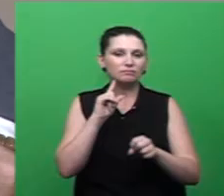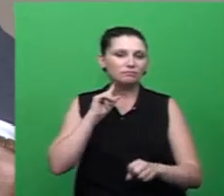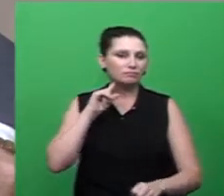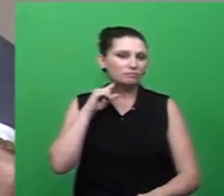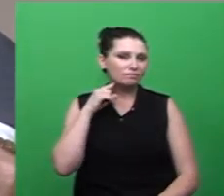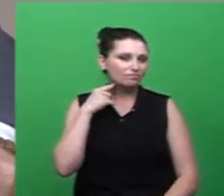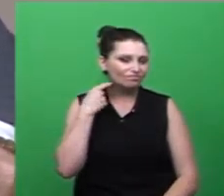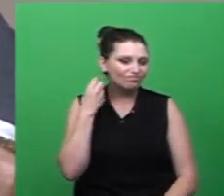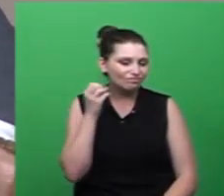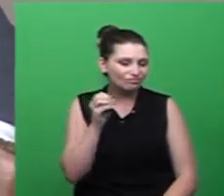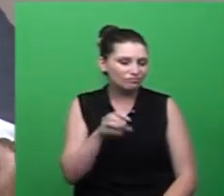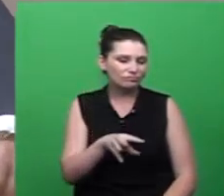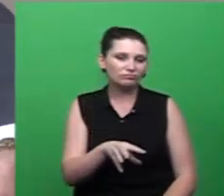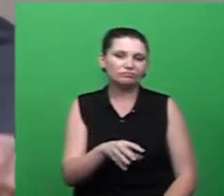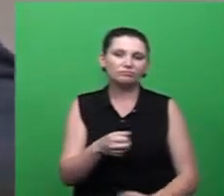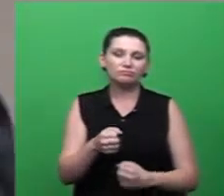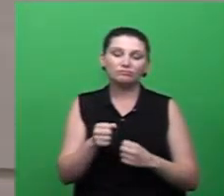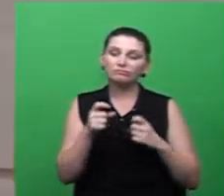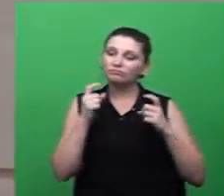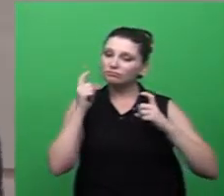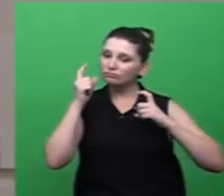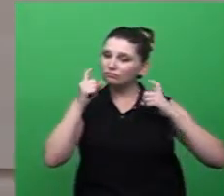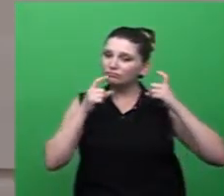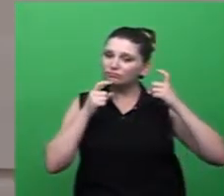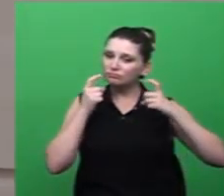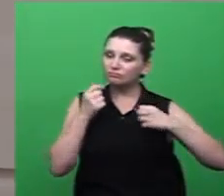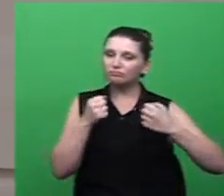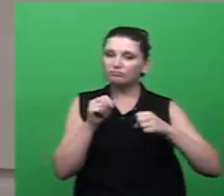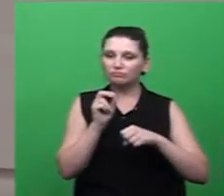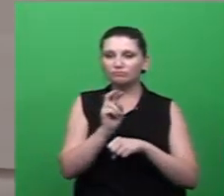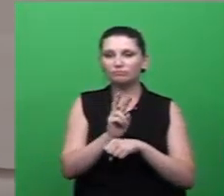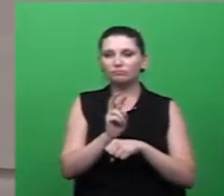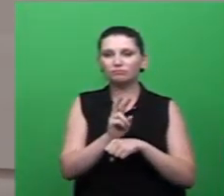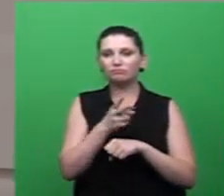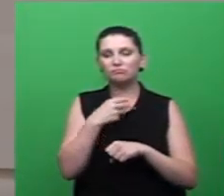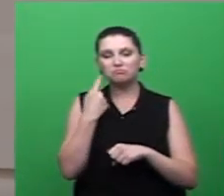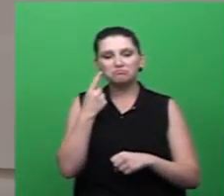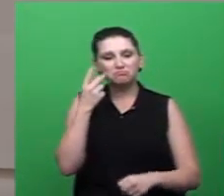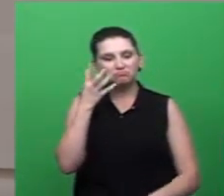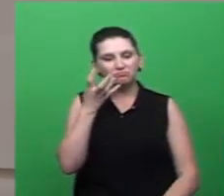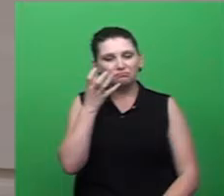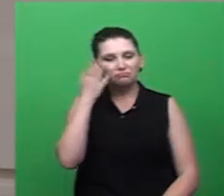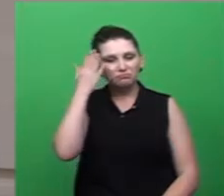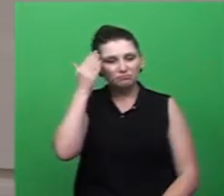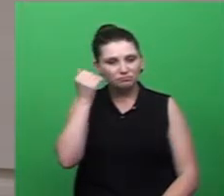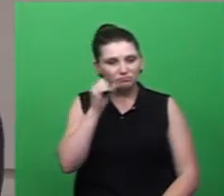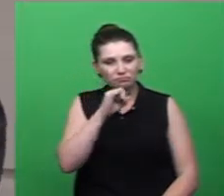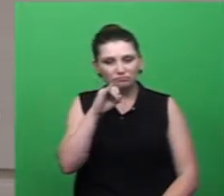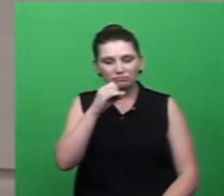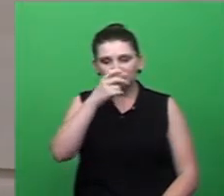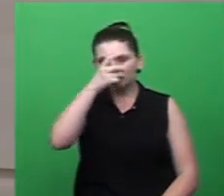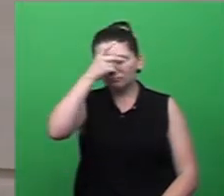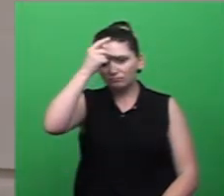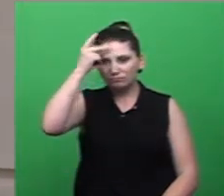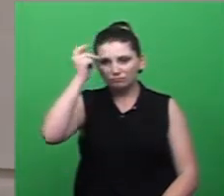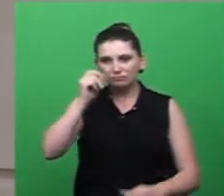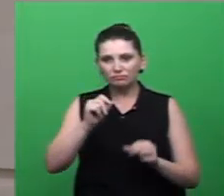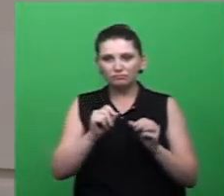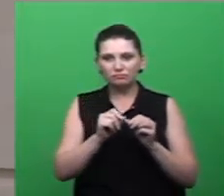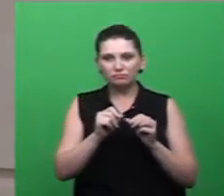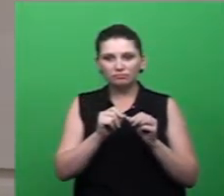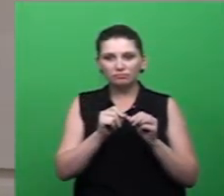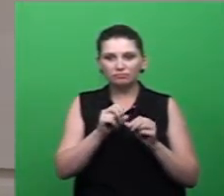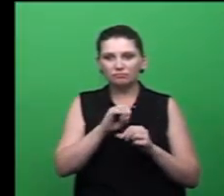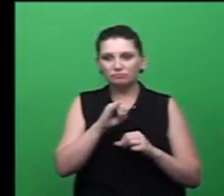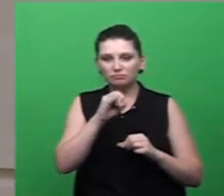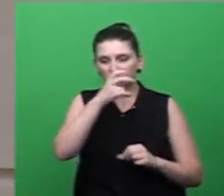realmente nos preocupa. E a gente tem visto que realmente a Prefeitura tem feito alguma coisa nos últimos dias, até acompanhando aí a